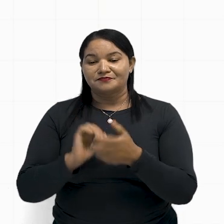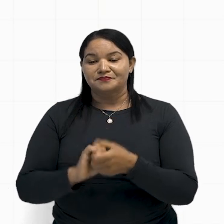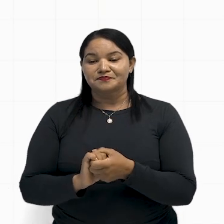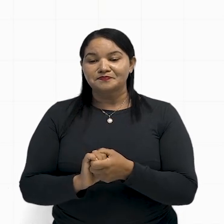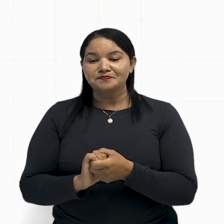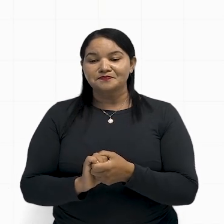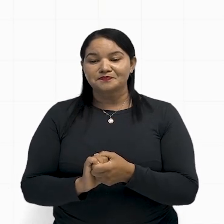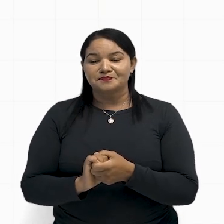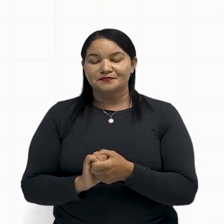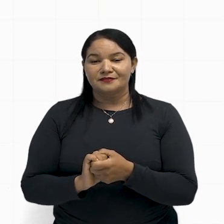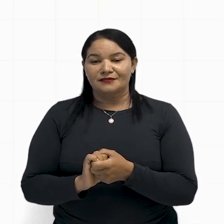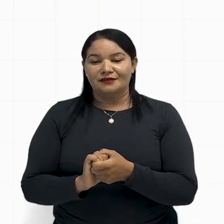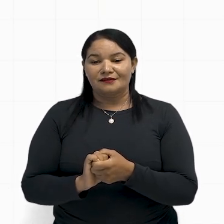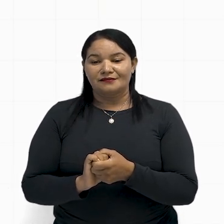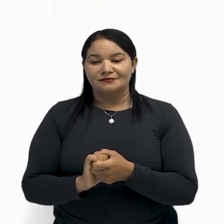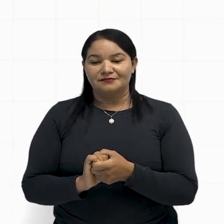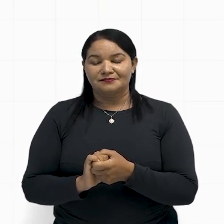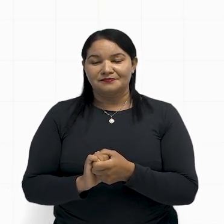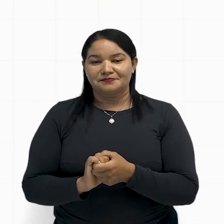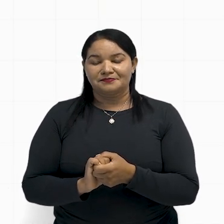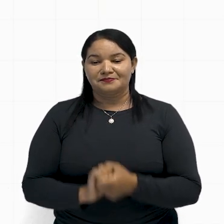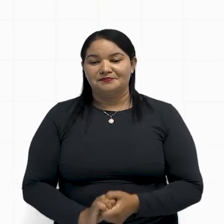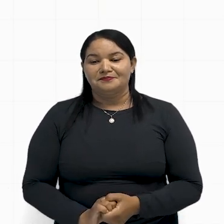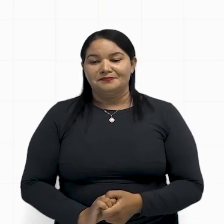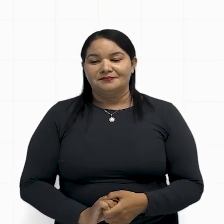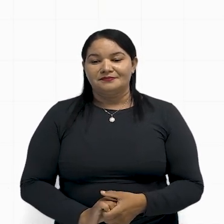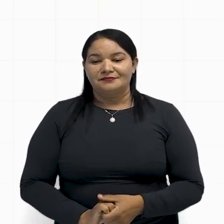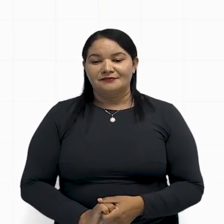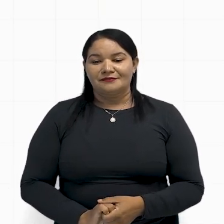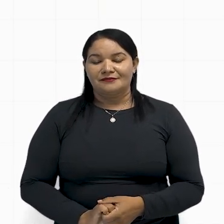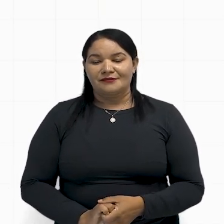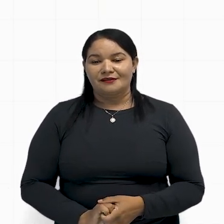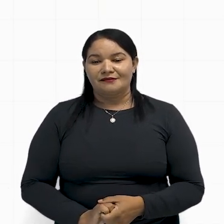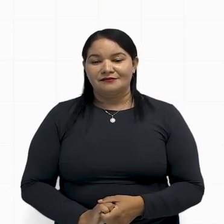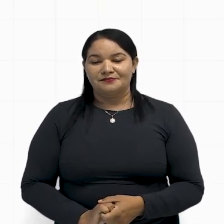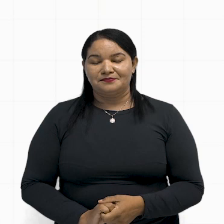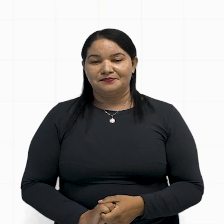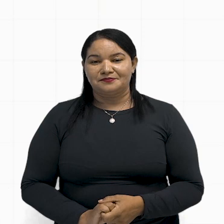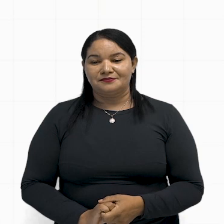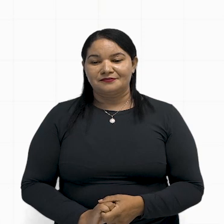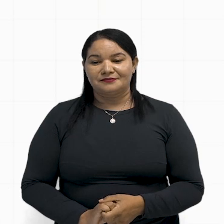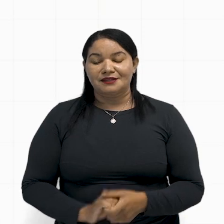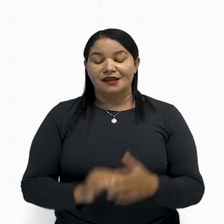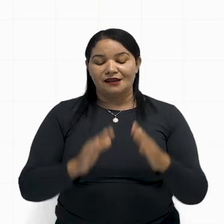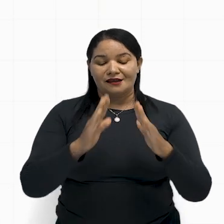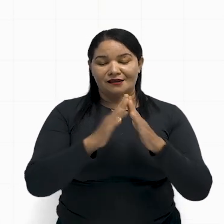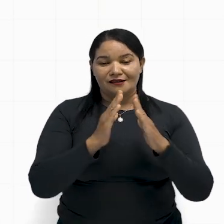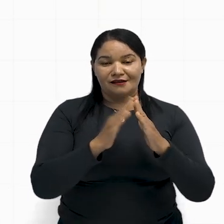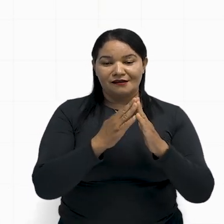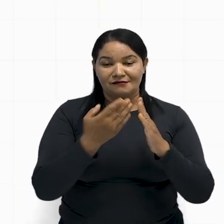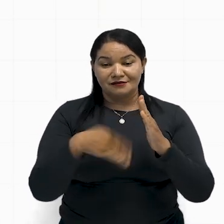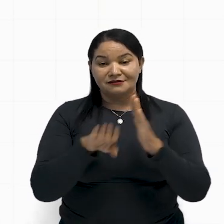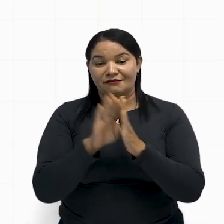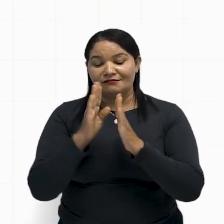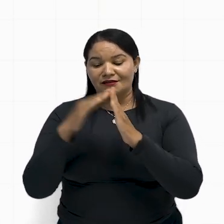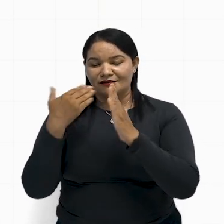escola e fábrica. Vamos começar com esses aqui. Então, de casa para escola,